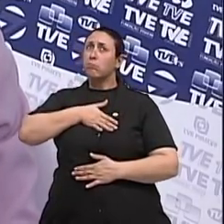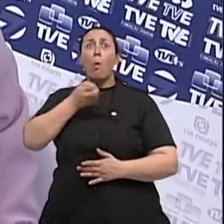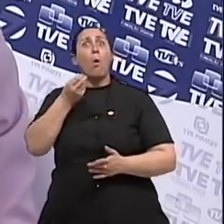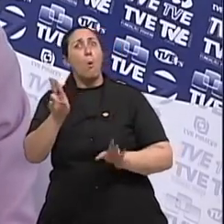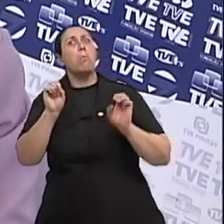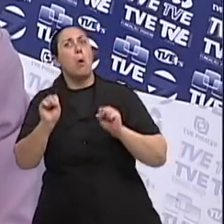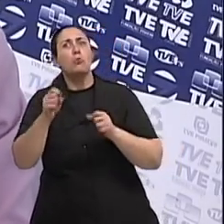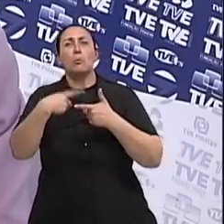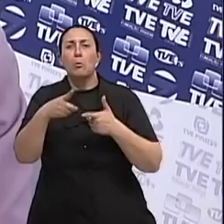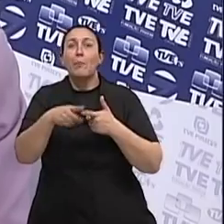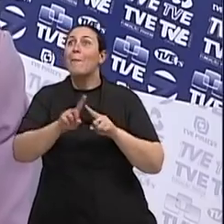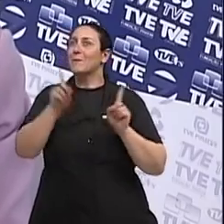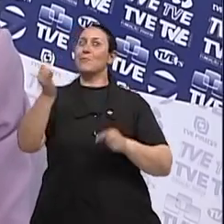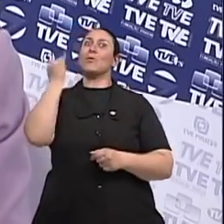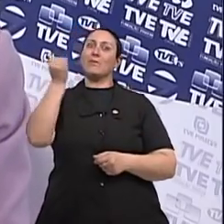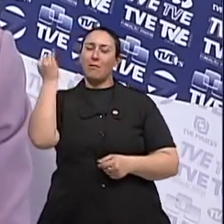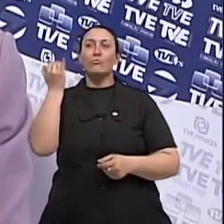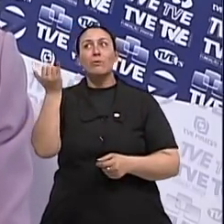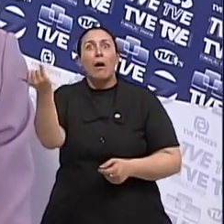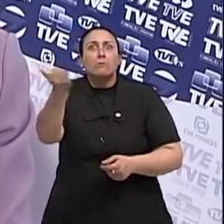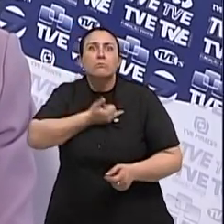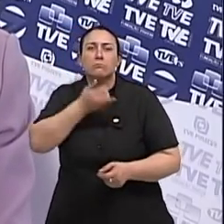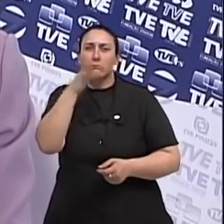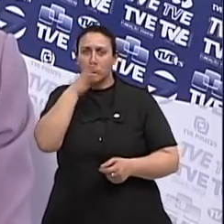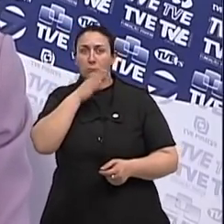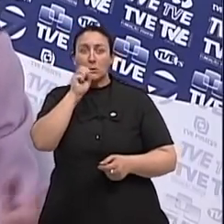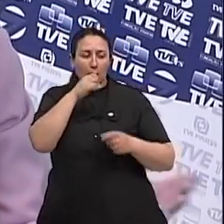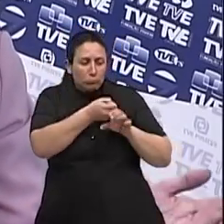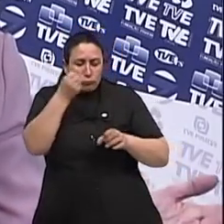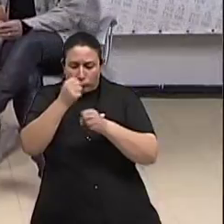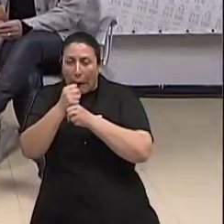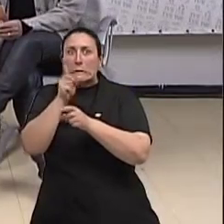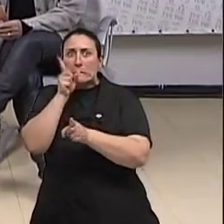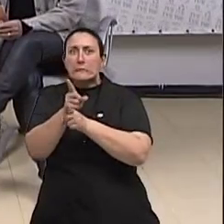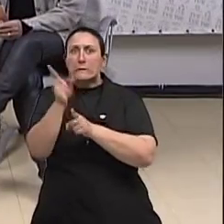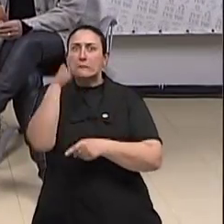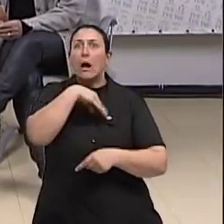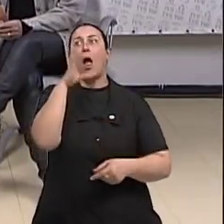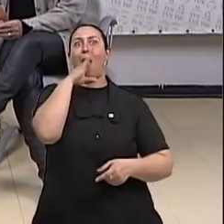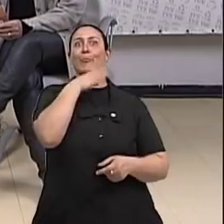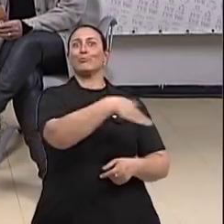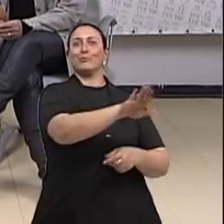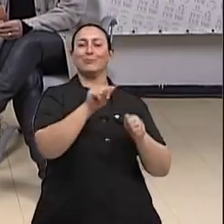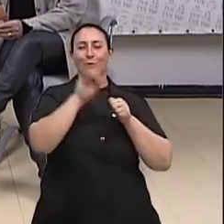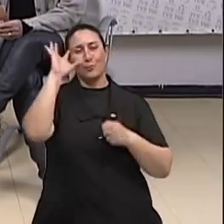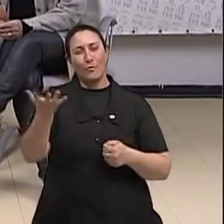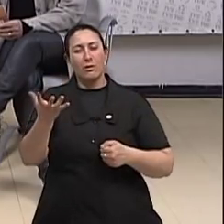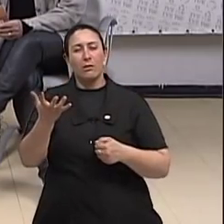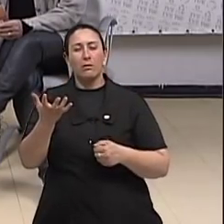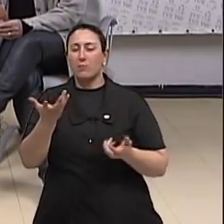Claro. Aí tem que correr, porque se vier a célula maligna, tem que correr. Mas as pessoas ainda acham que câncer pode ser